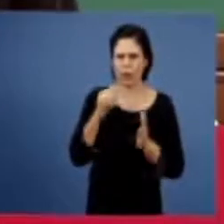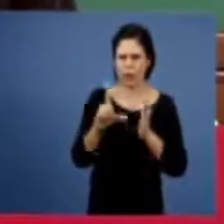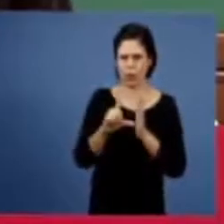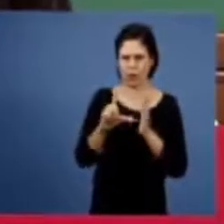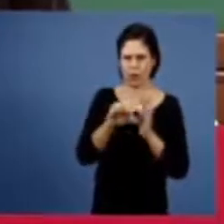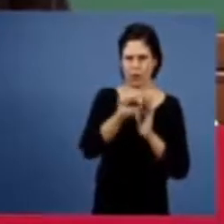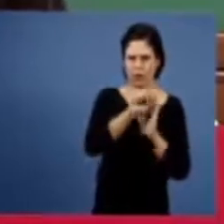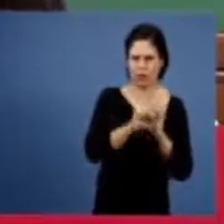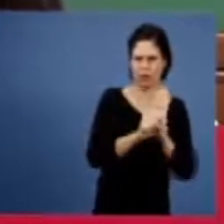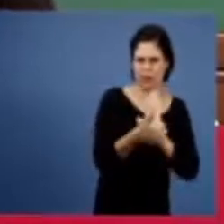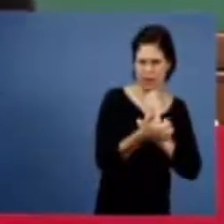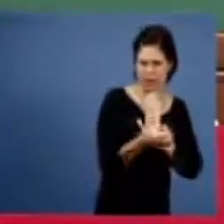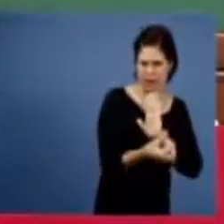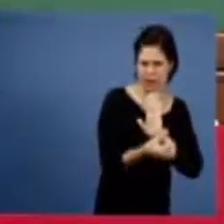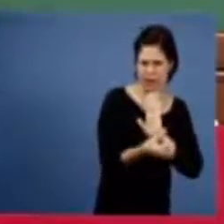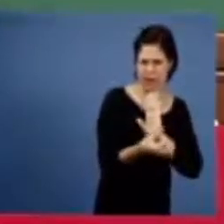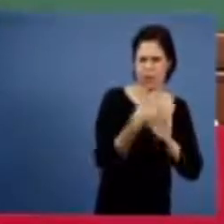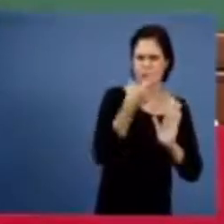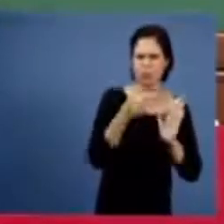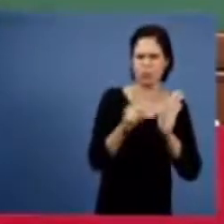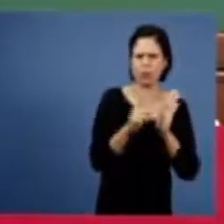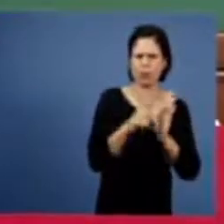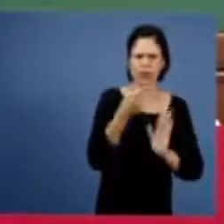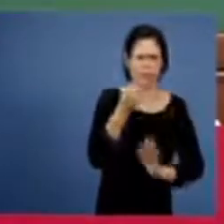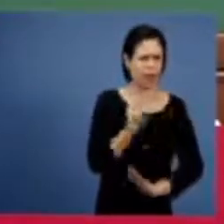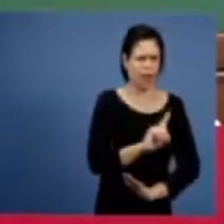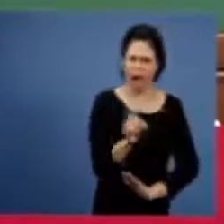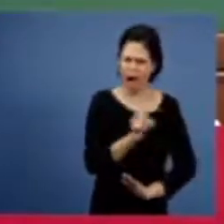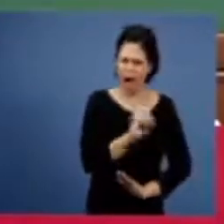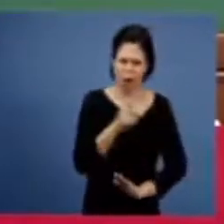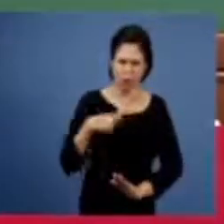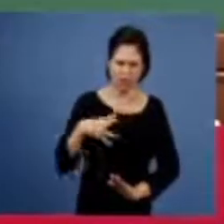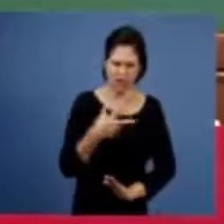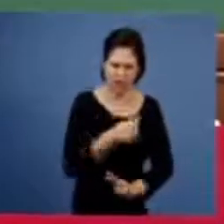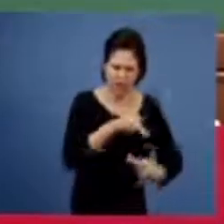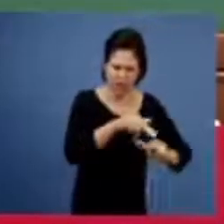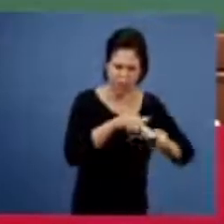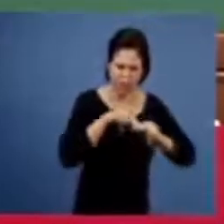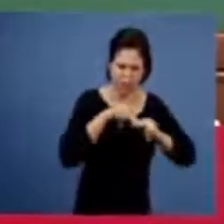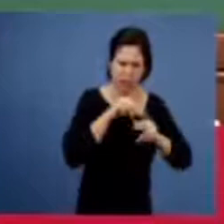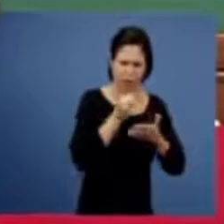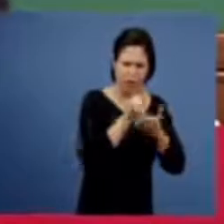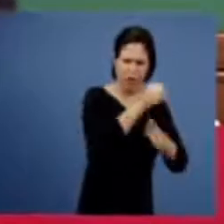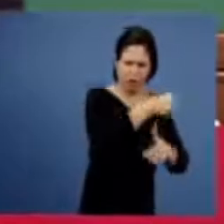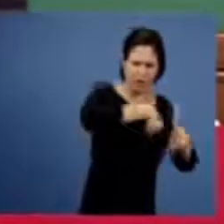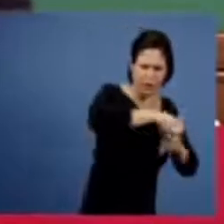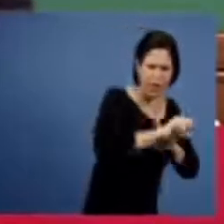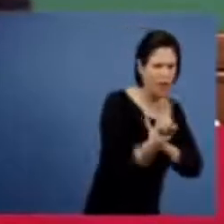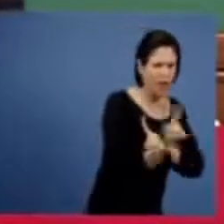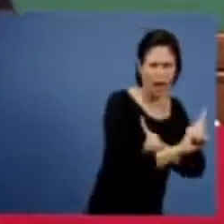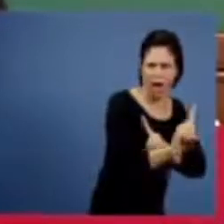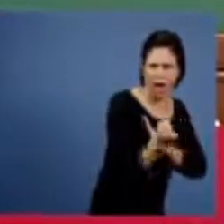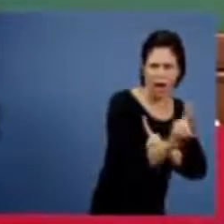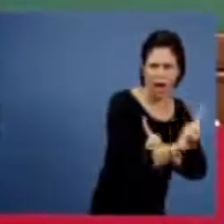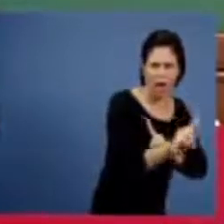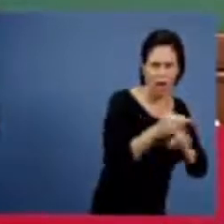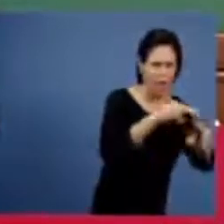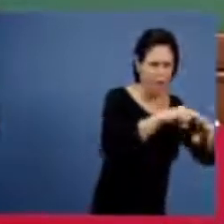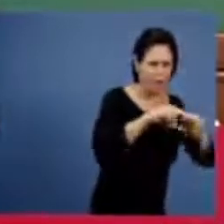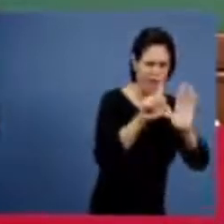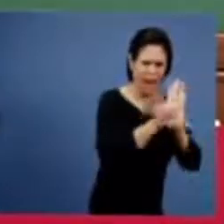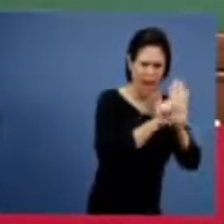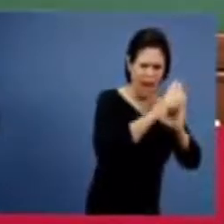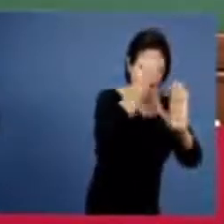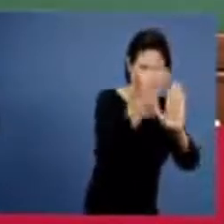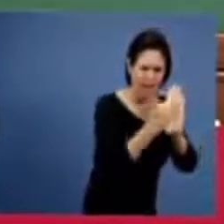não é pelas obras a salvação é pela graça é aquilo que a igreja primitiva pregou aquilo